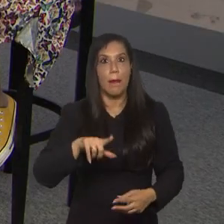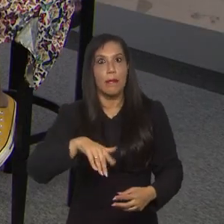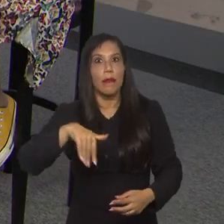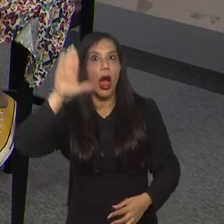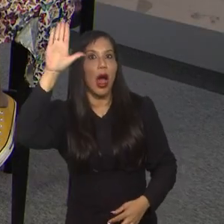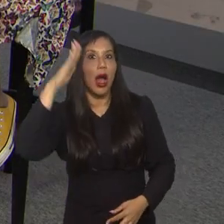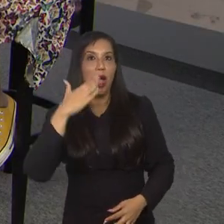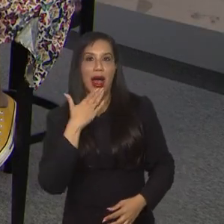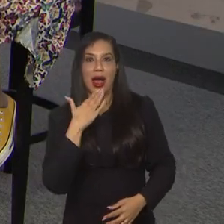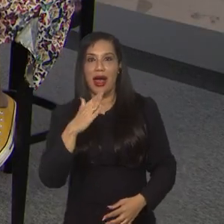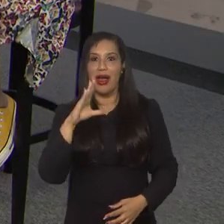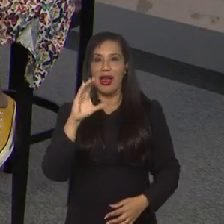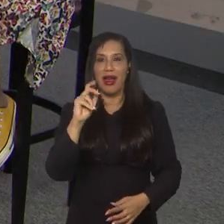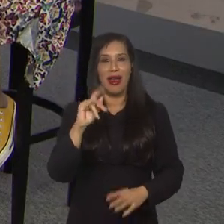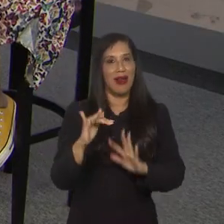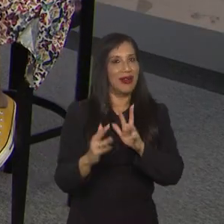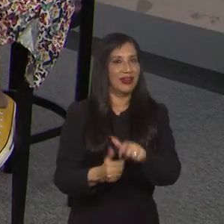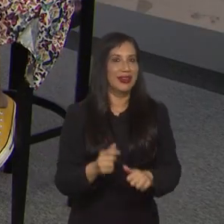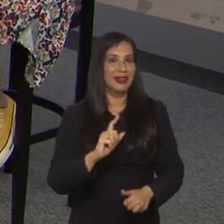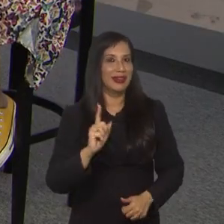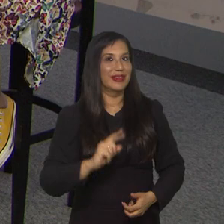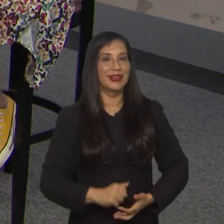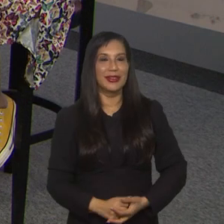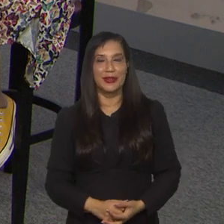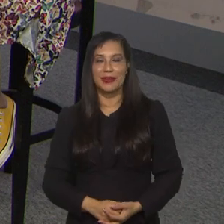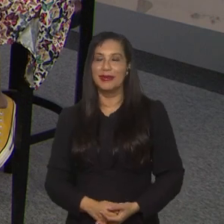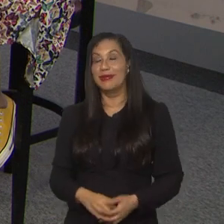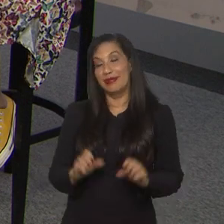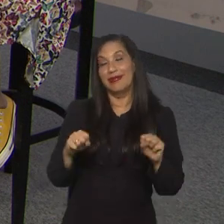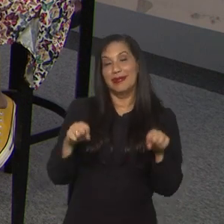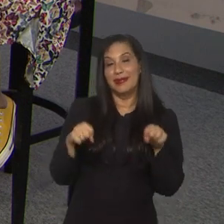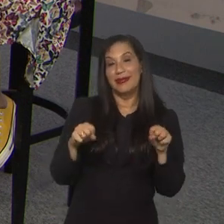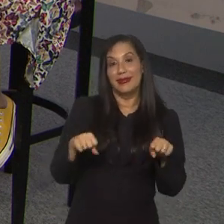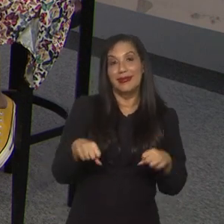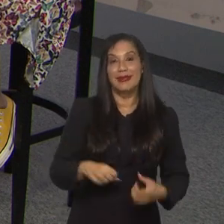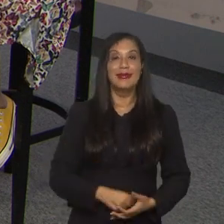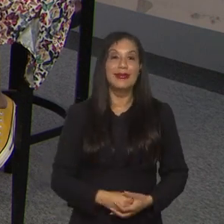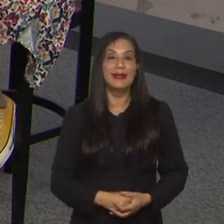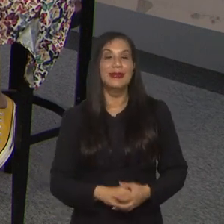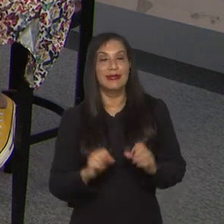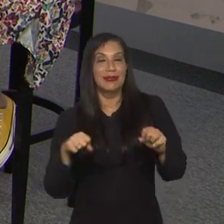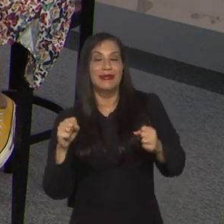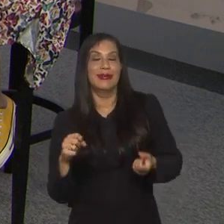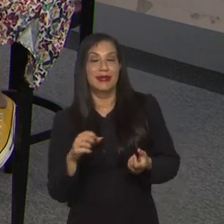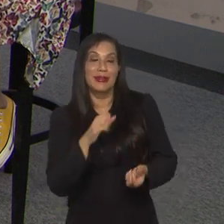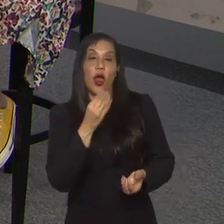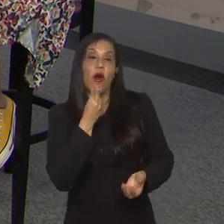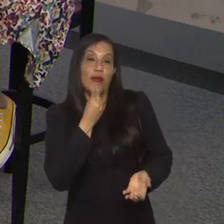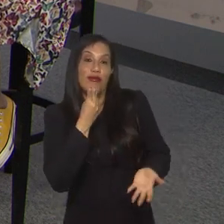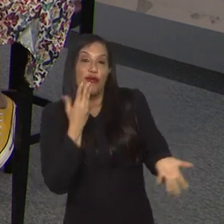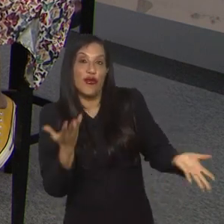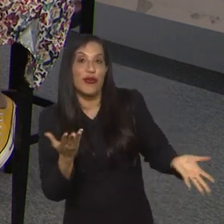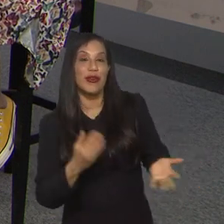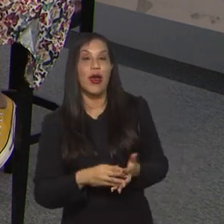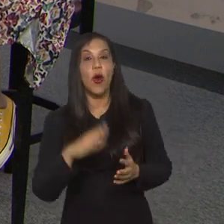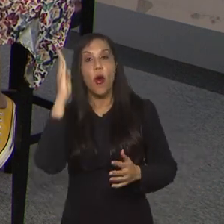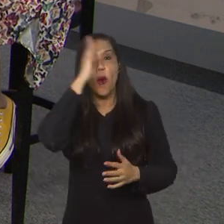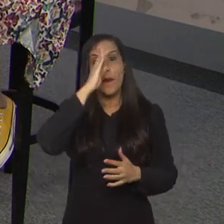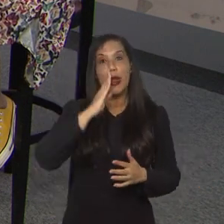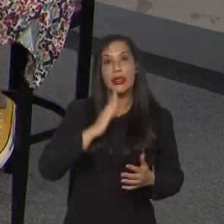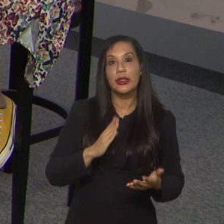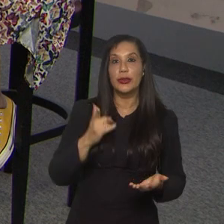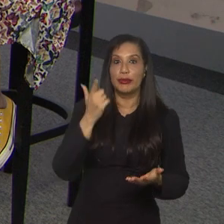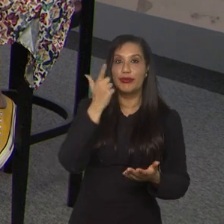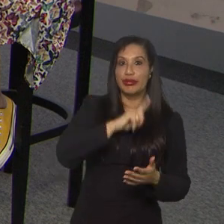favoritas à Copa. Pois é, eu... Lógico, se a gente olha o grupo, Brasil é candidato a